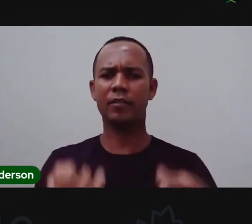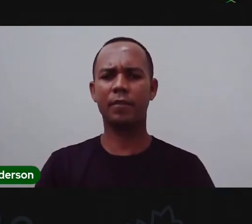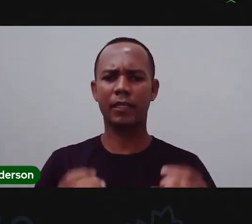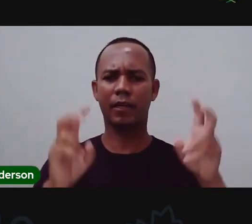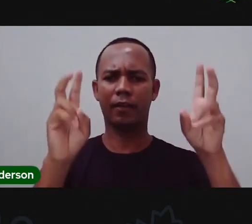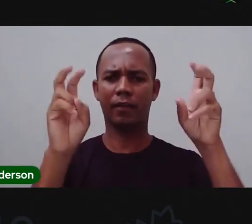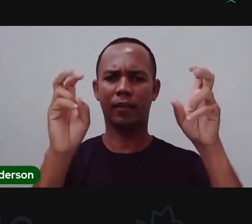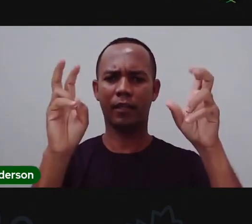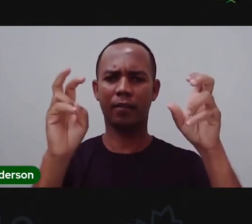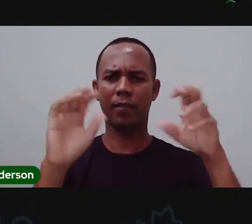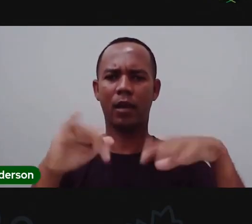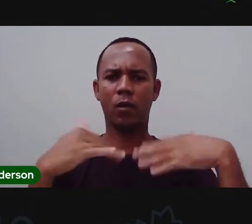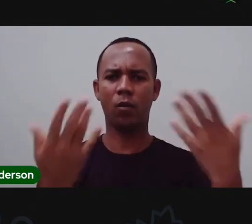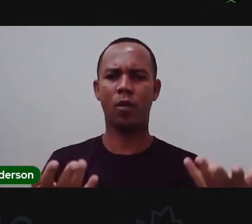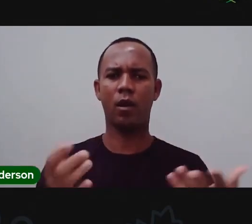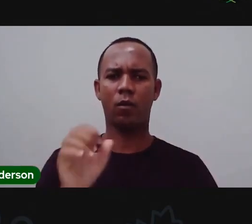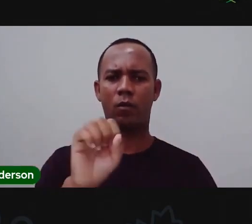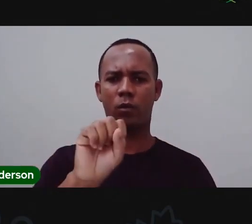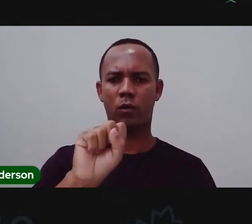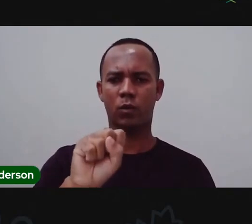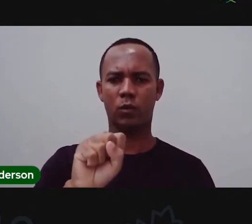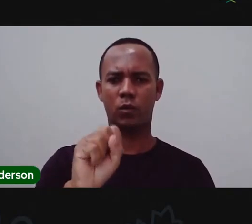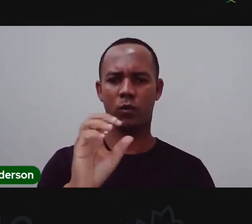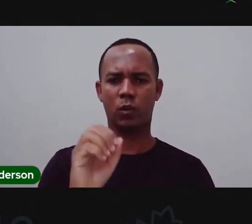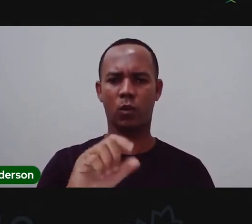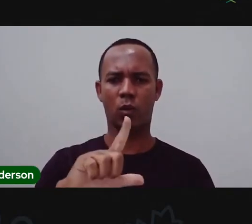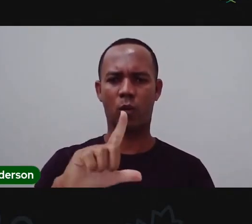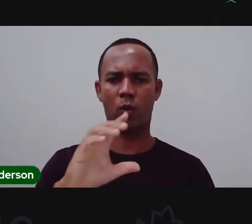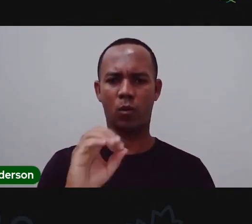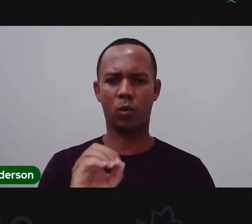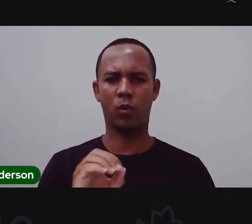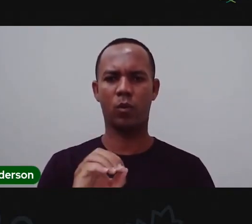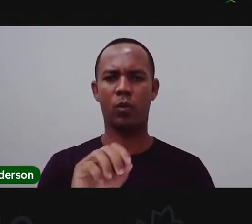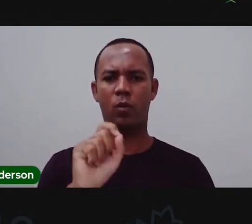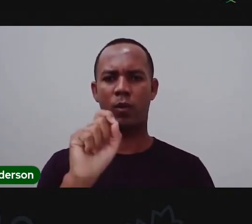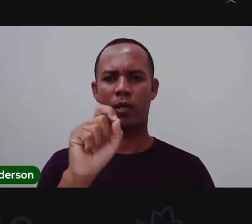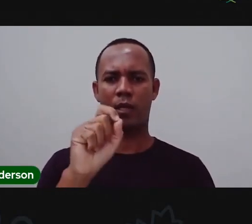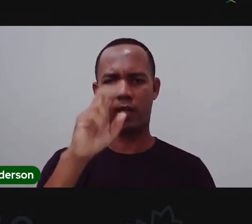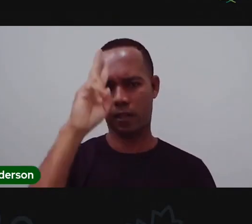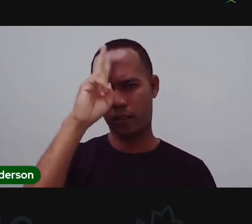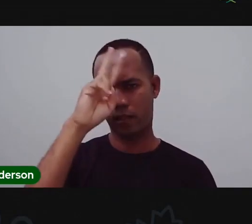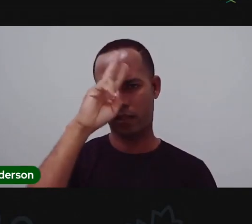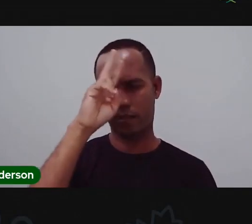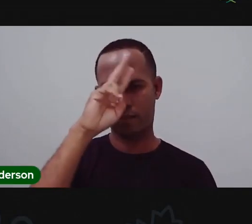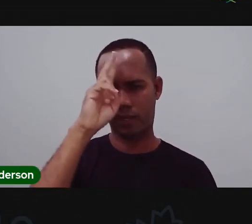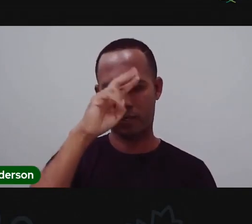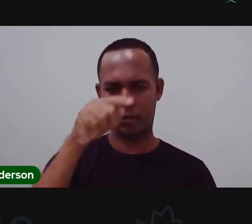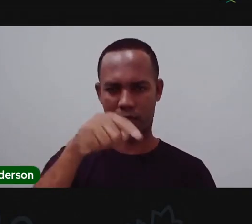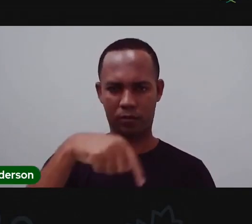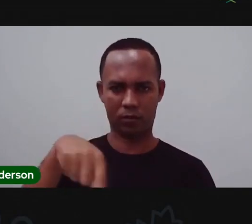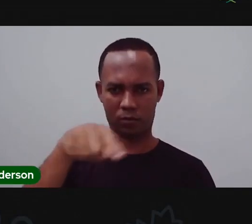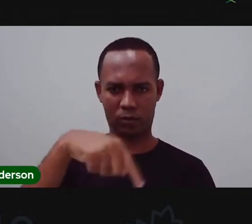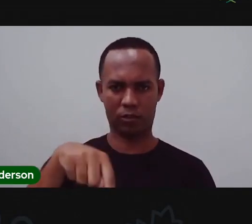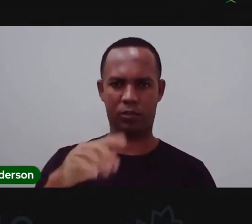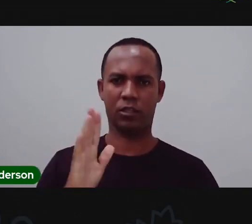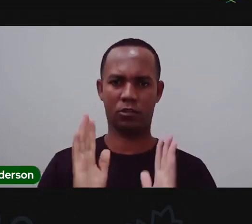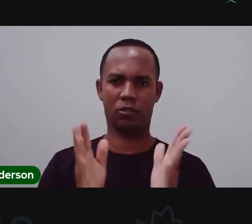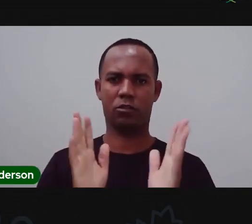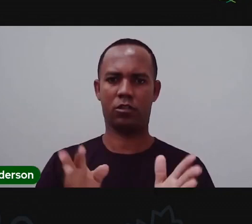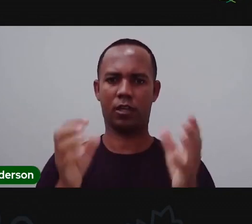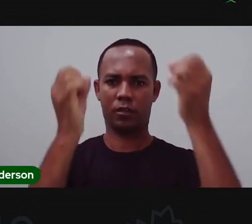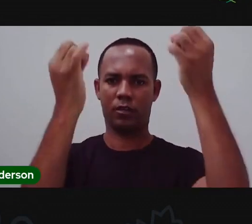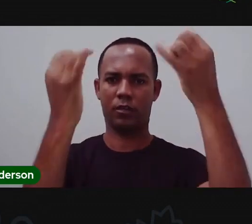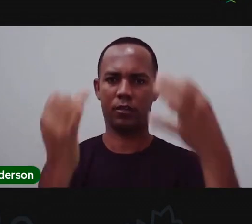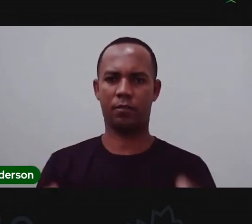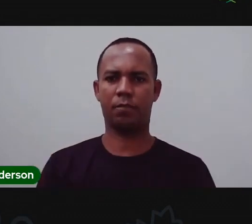e se vocês forçarem um pouquinho aí a mente, vocês vão lembrar o seguinte, nós já falamos sobre o solo, nós